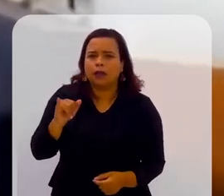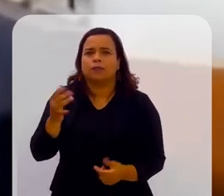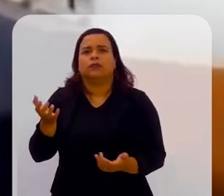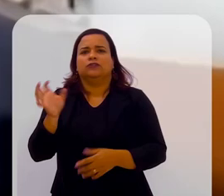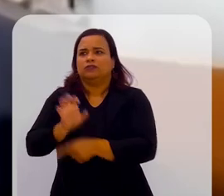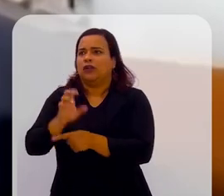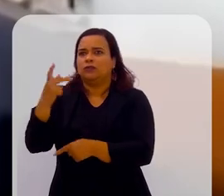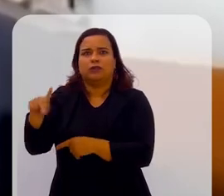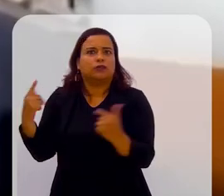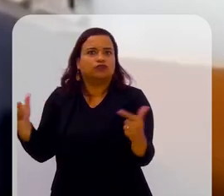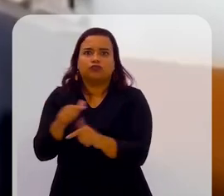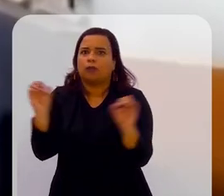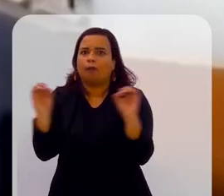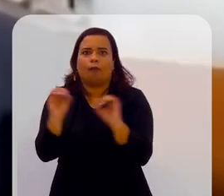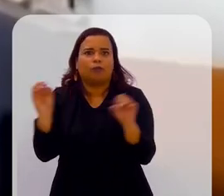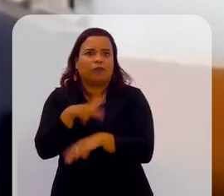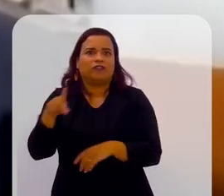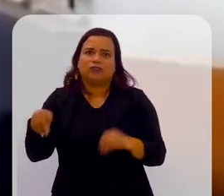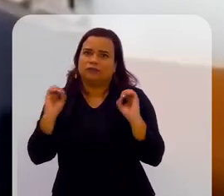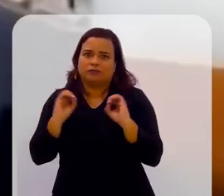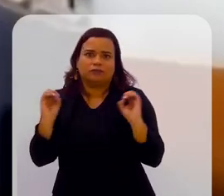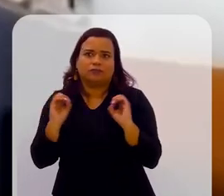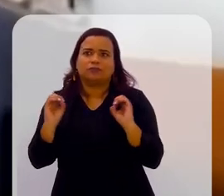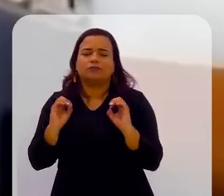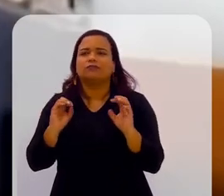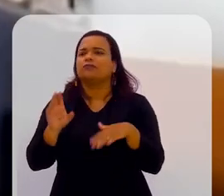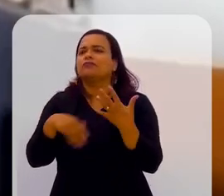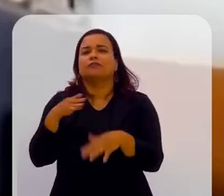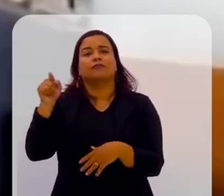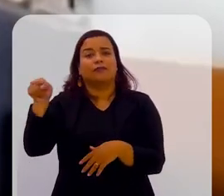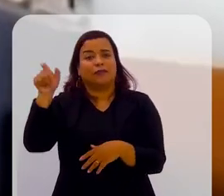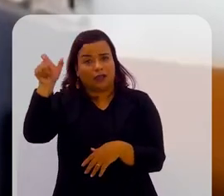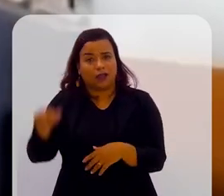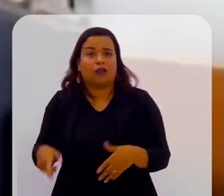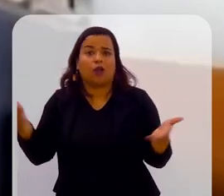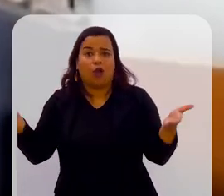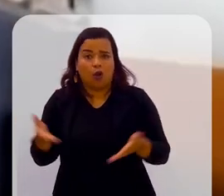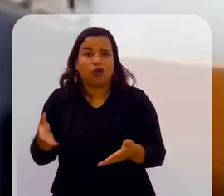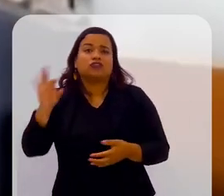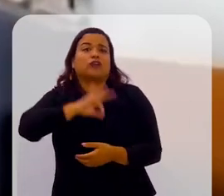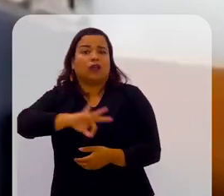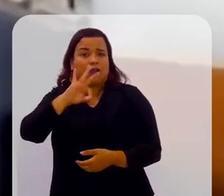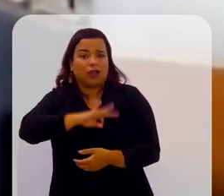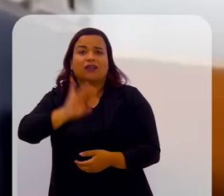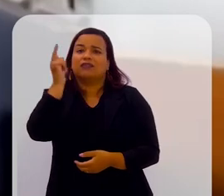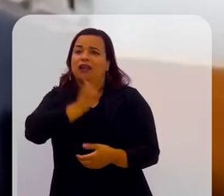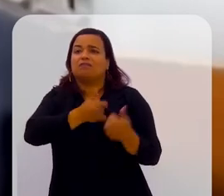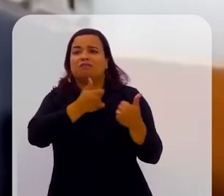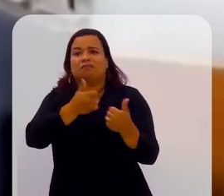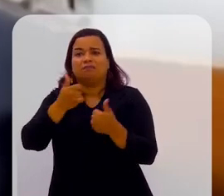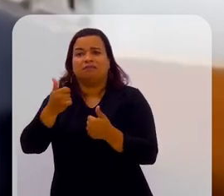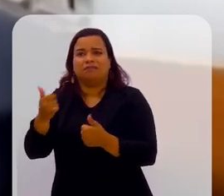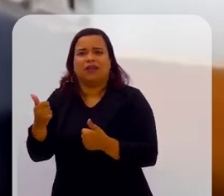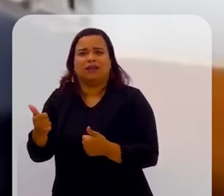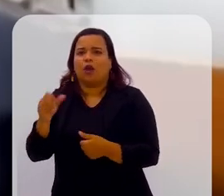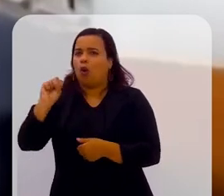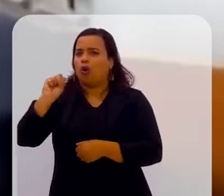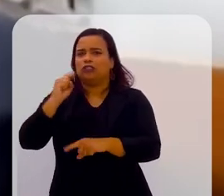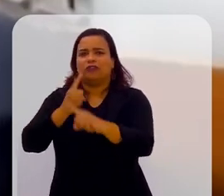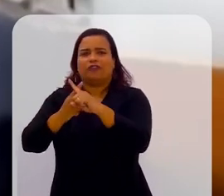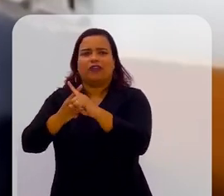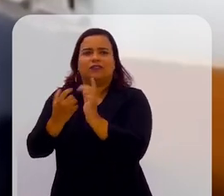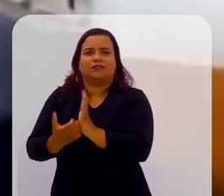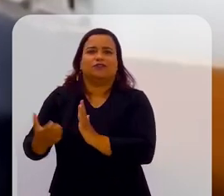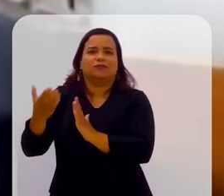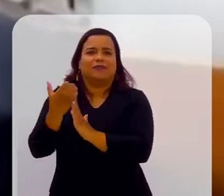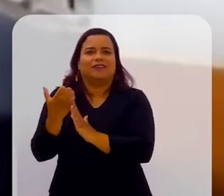no estado dele. E o Júlio, hoje, ele tem uma renda aí de, pelo menos, oito vezes